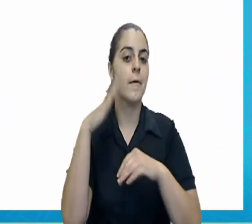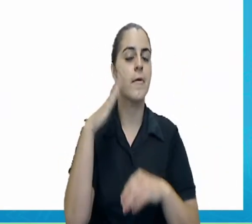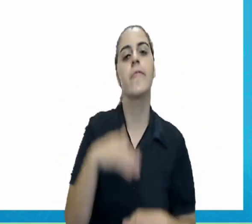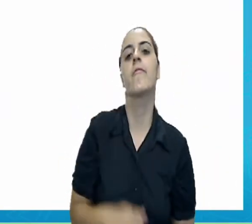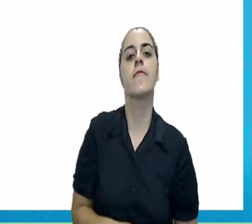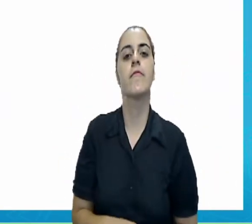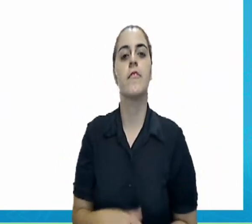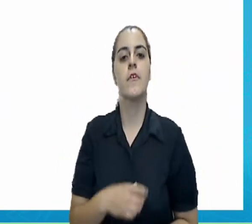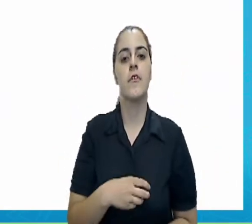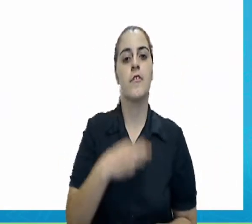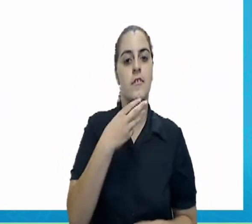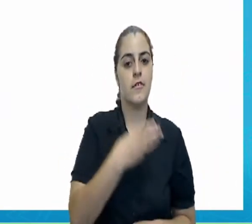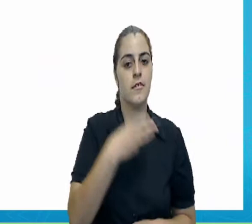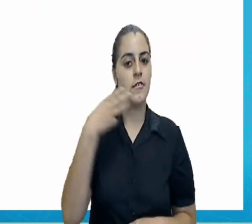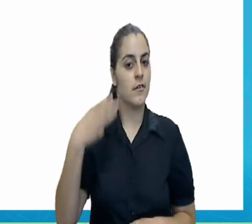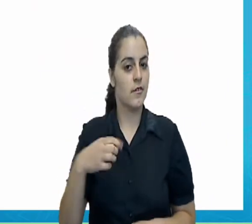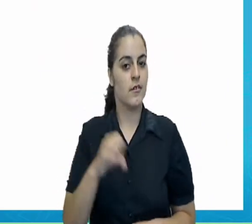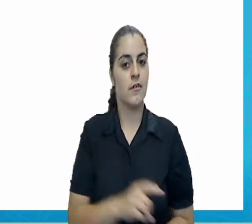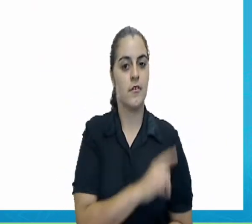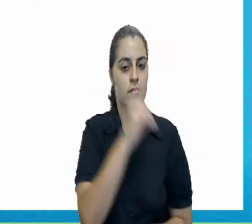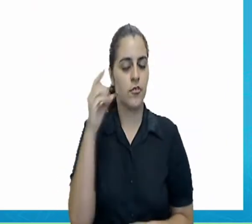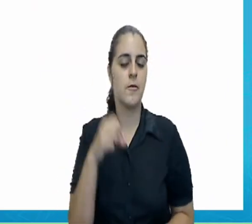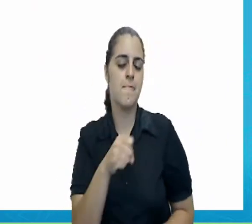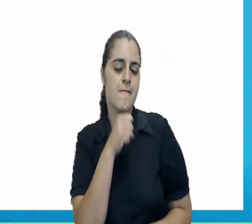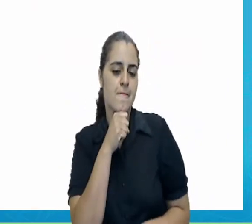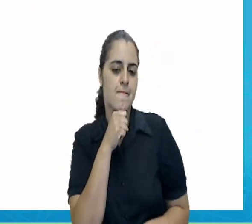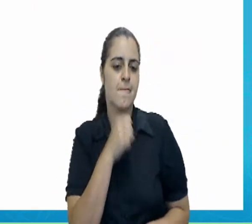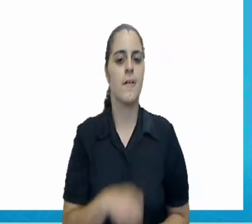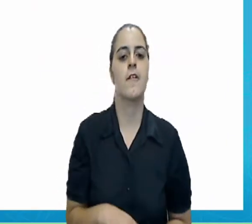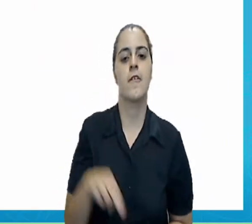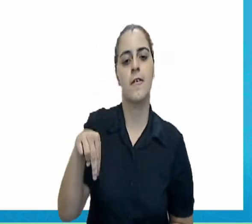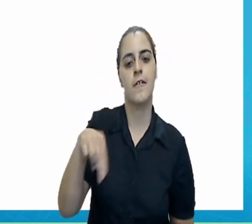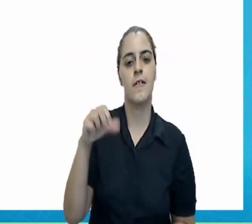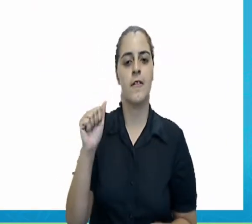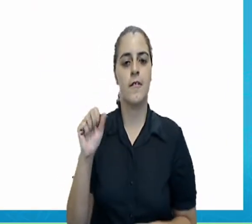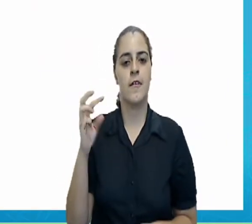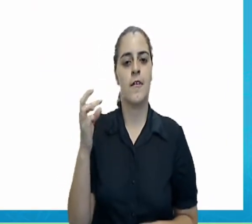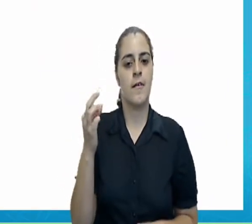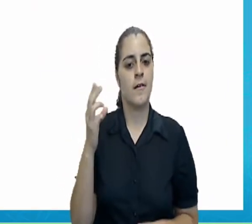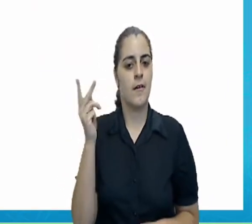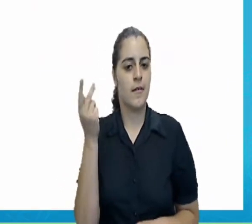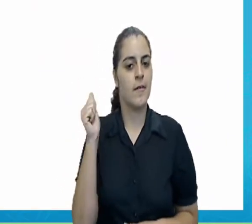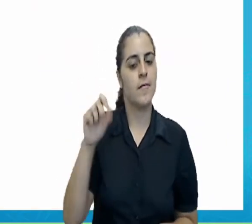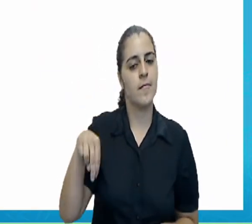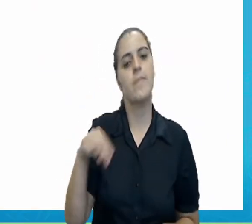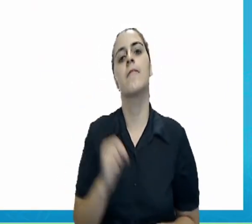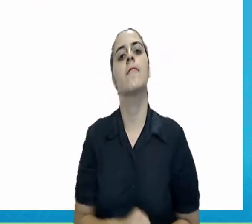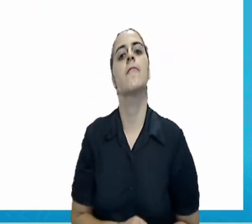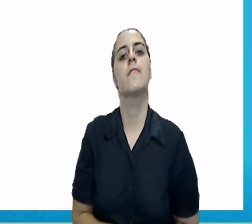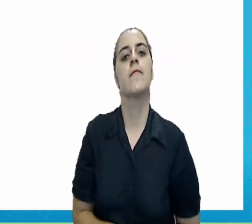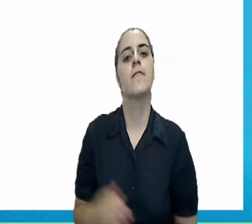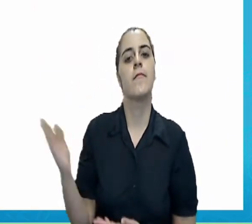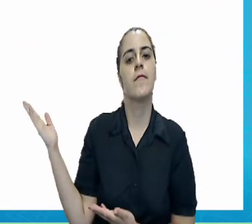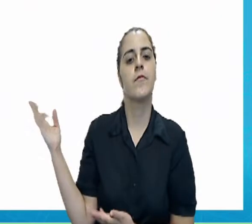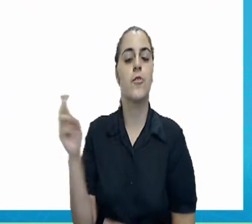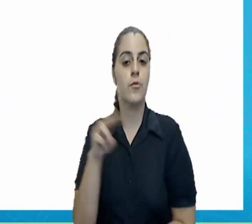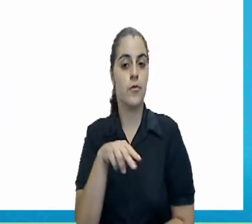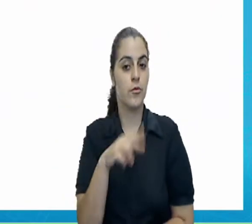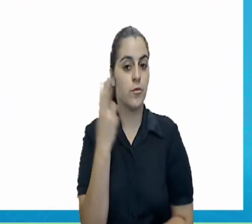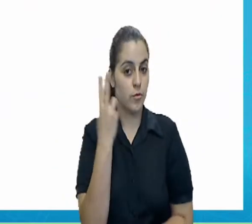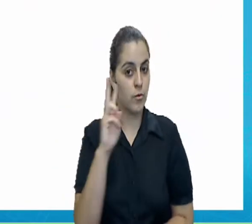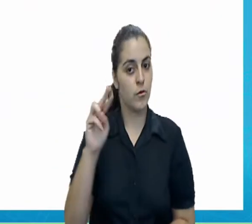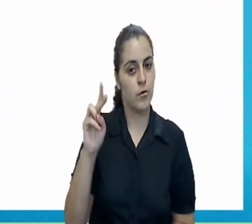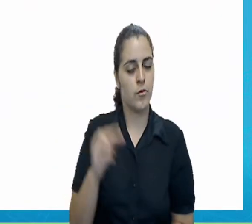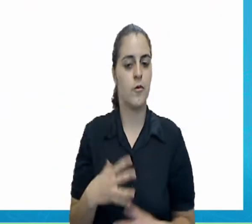era 33 dias mais velha do que Nathan, no dia da descoberta. Os dois